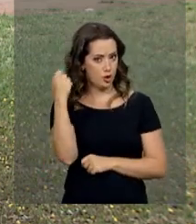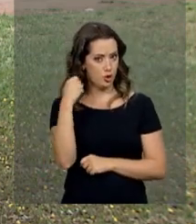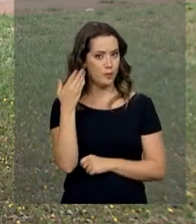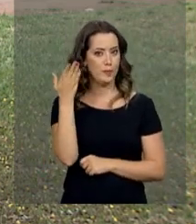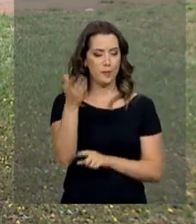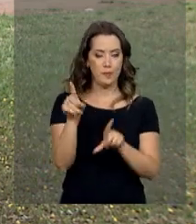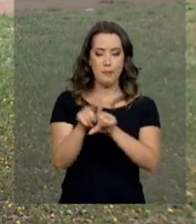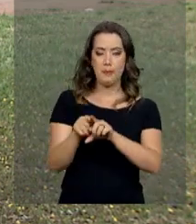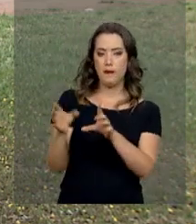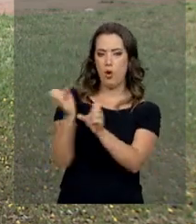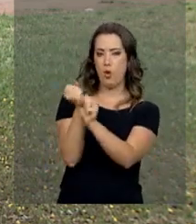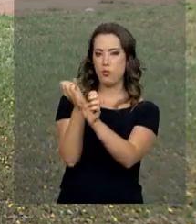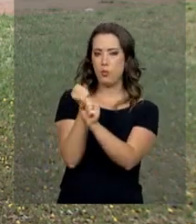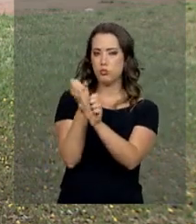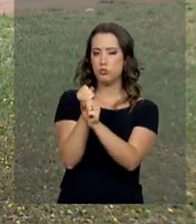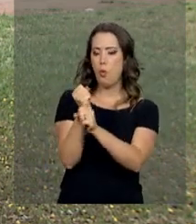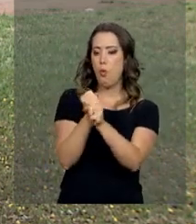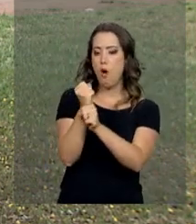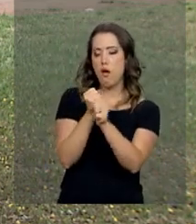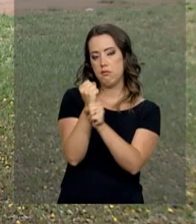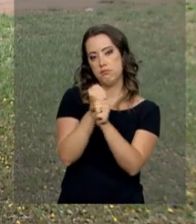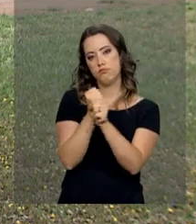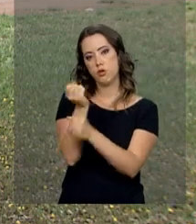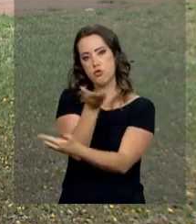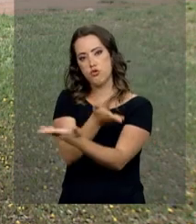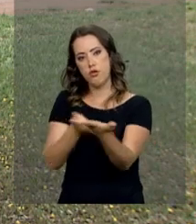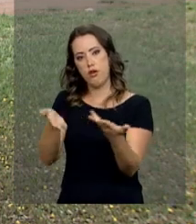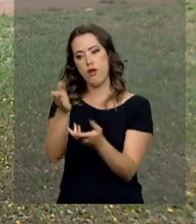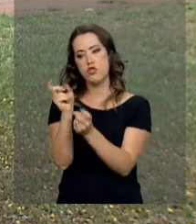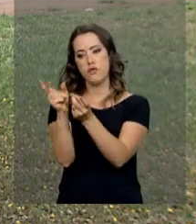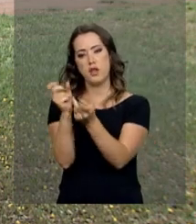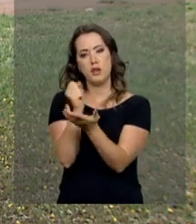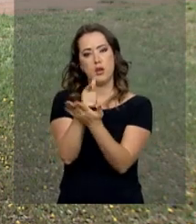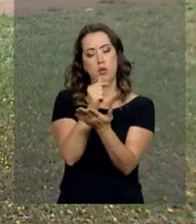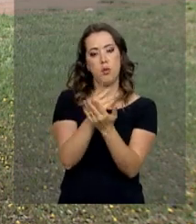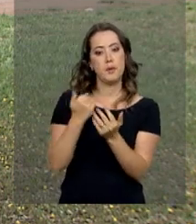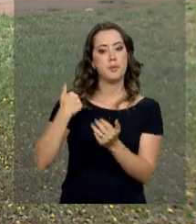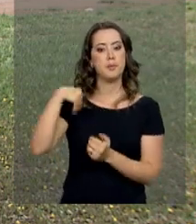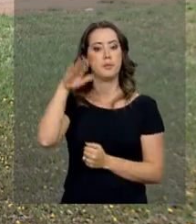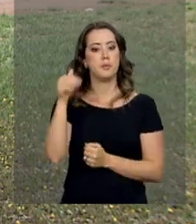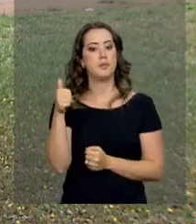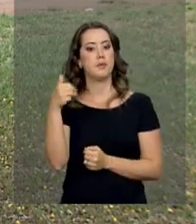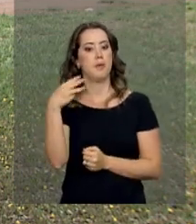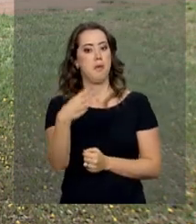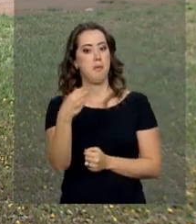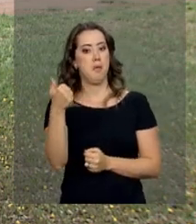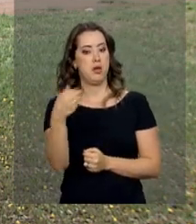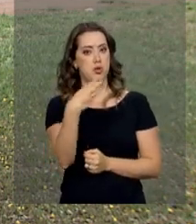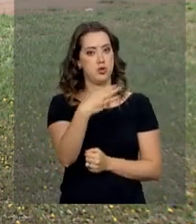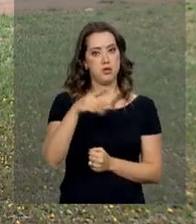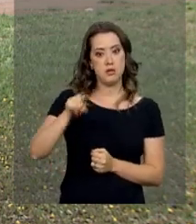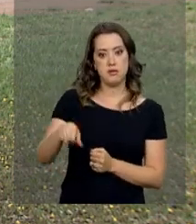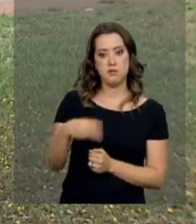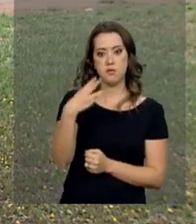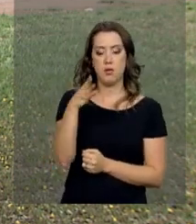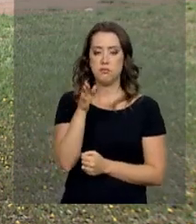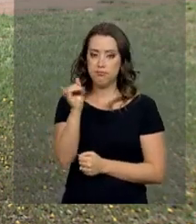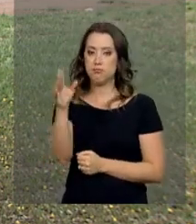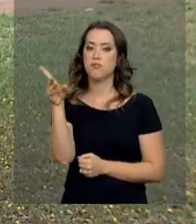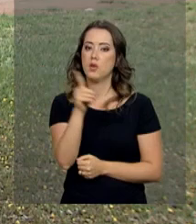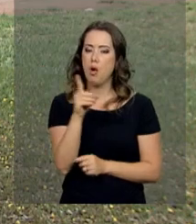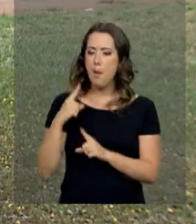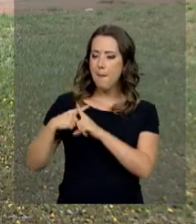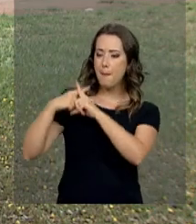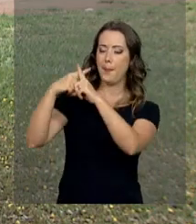acumulado do ano, as trocas comerciais do Brasil com outros países já somam mais de 300 bilhões de dólares, com um saldo